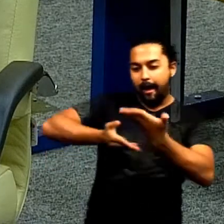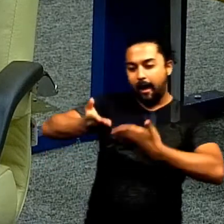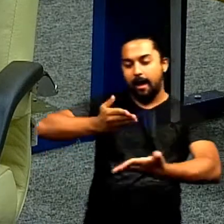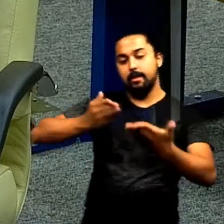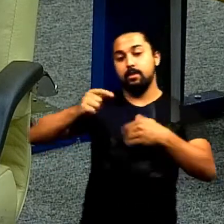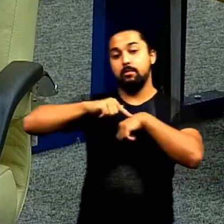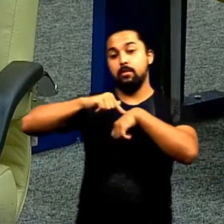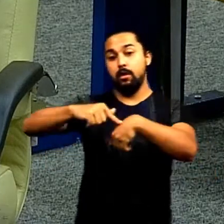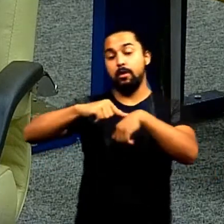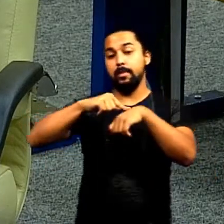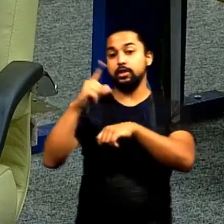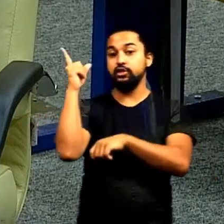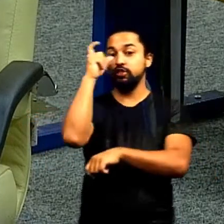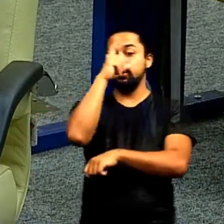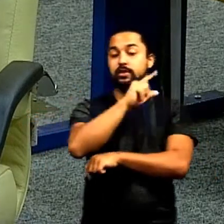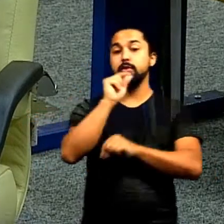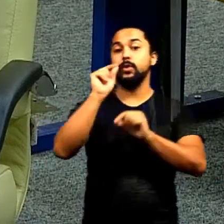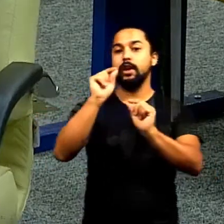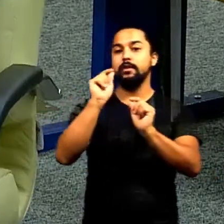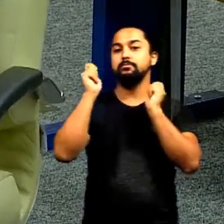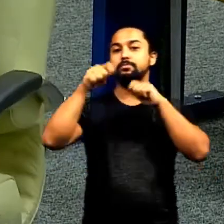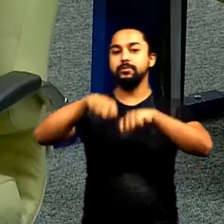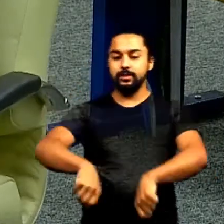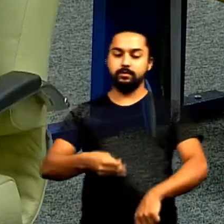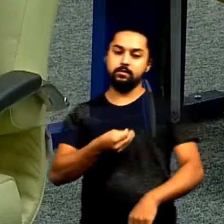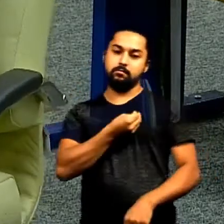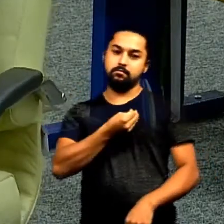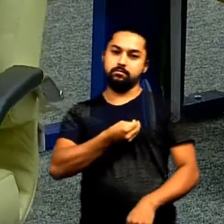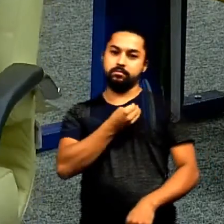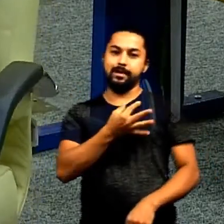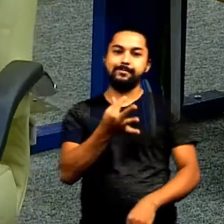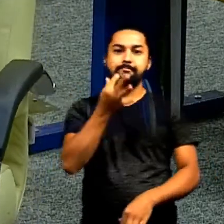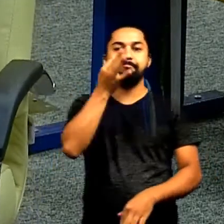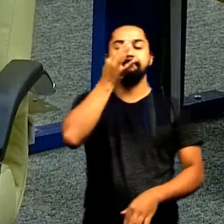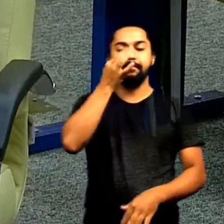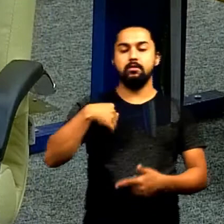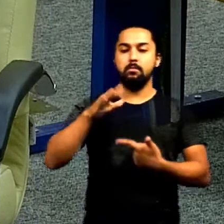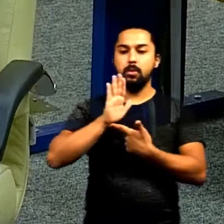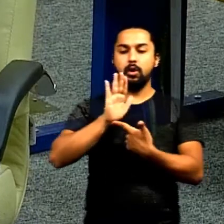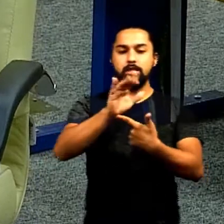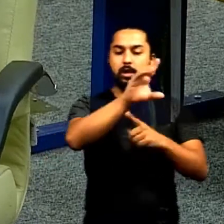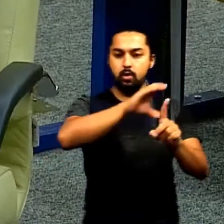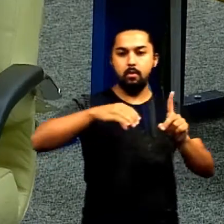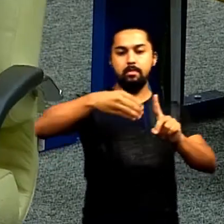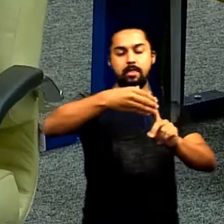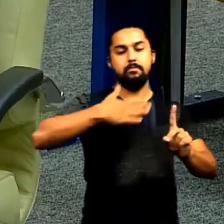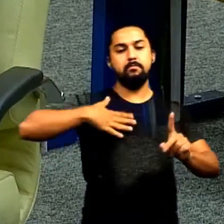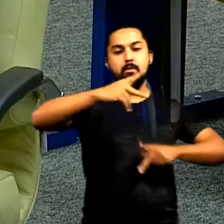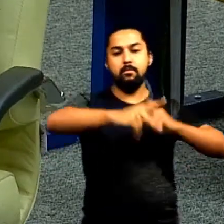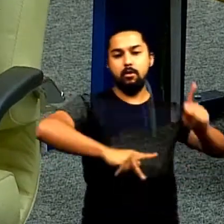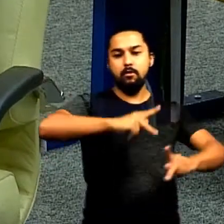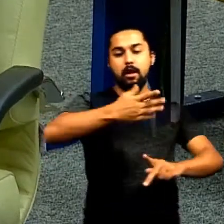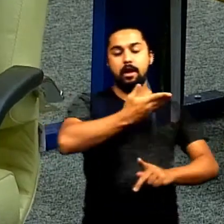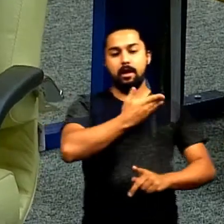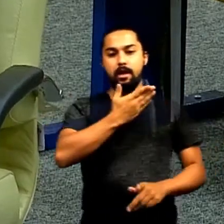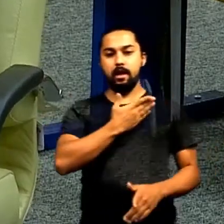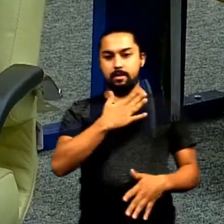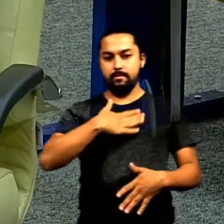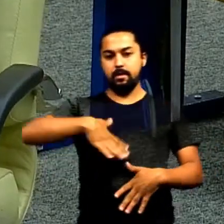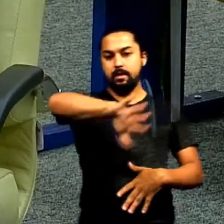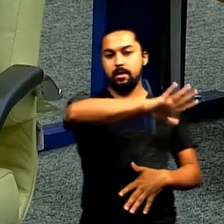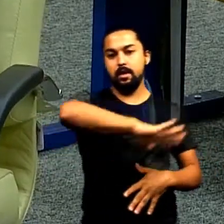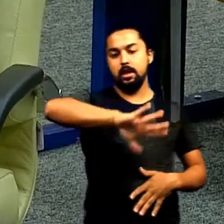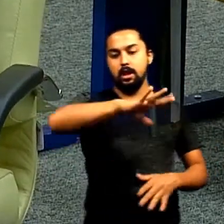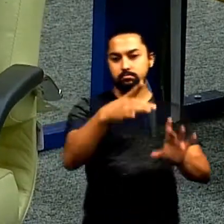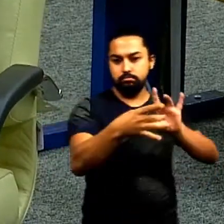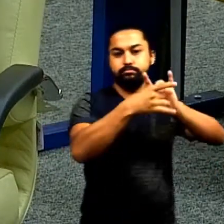horas difícil é a hora que vocês tem que estar presente e eu tenho demonstrado isso com a minha comunidade com o meu povo com os meus amigos a minha